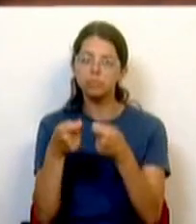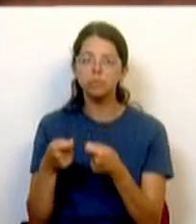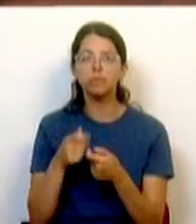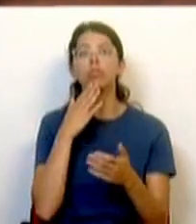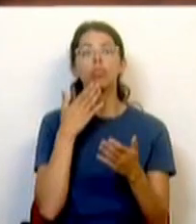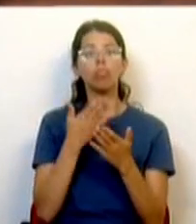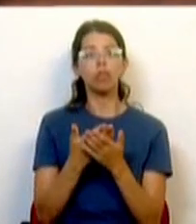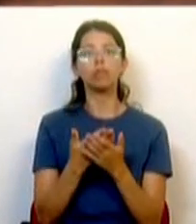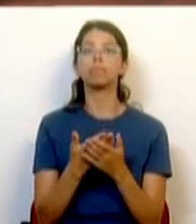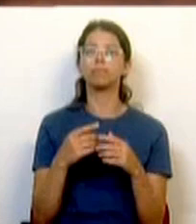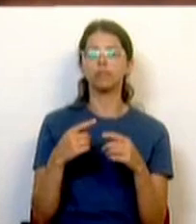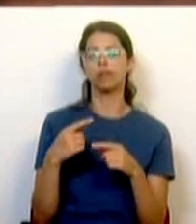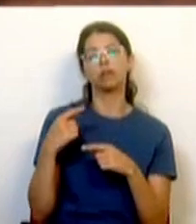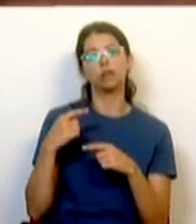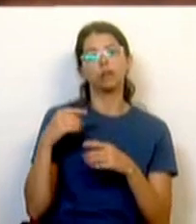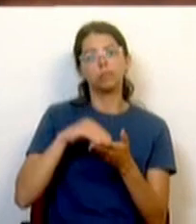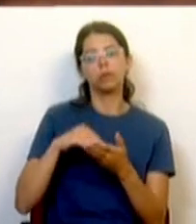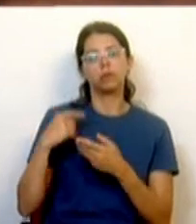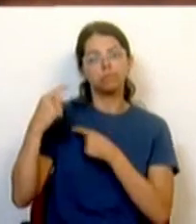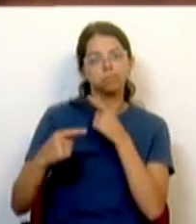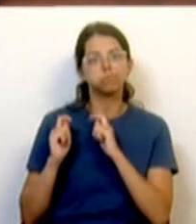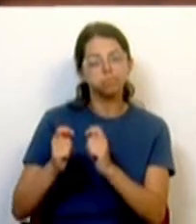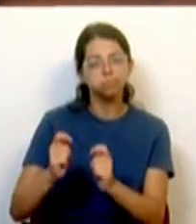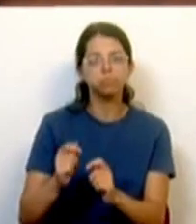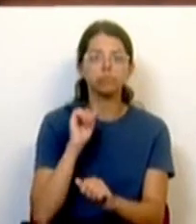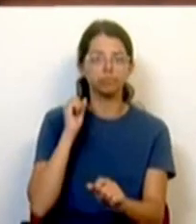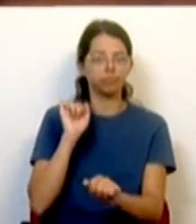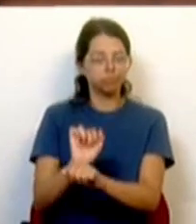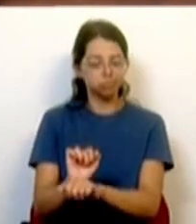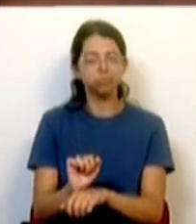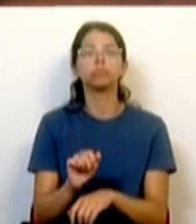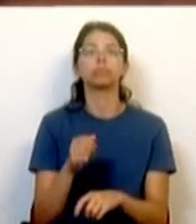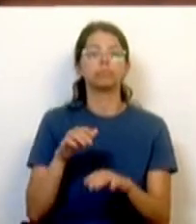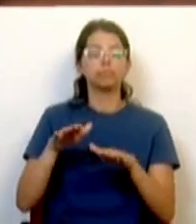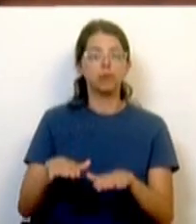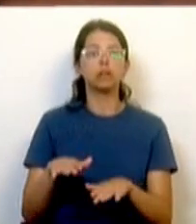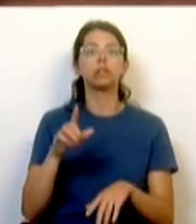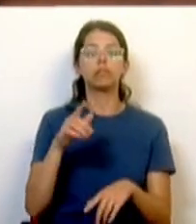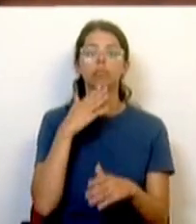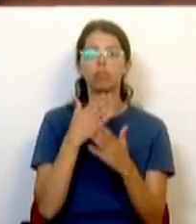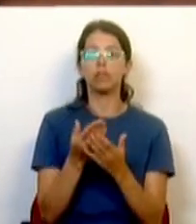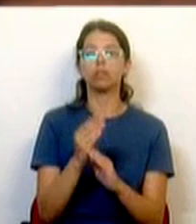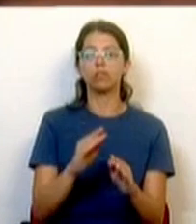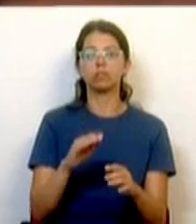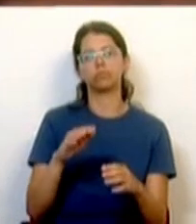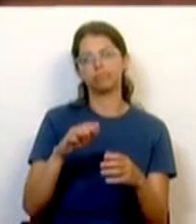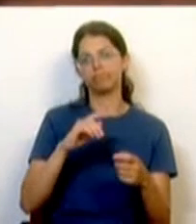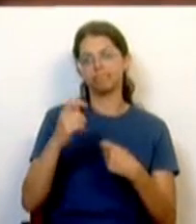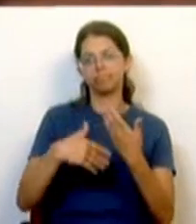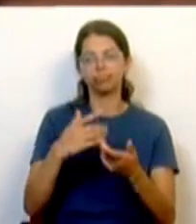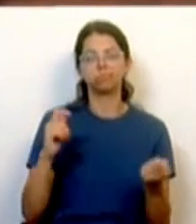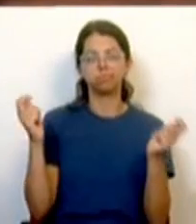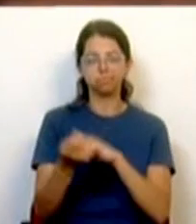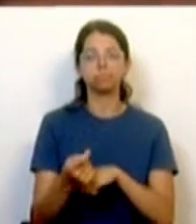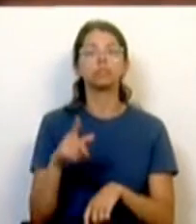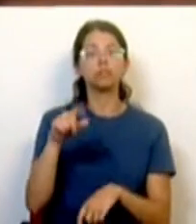romper ciclos de pobreza e o investimento decisivo nas crianças transformador do nosso país. Também no